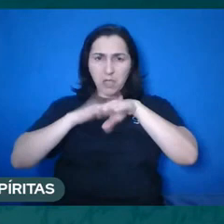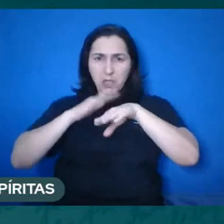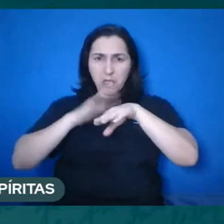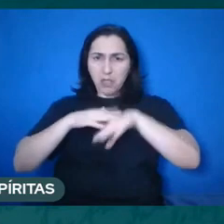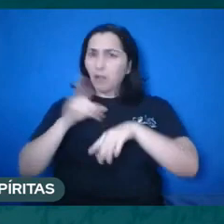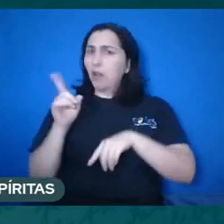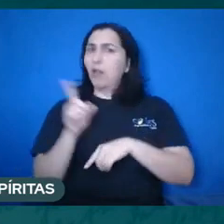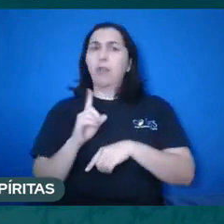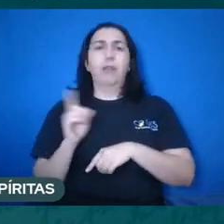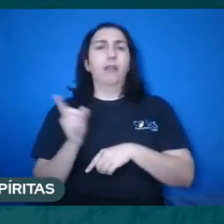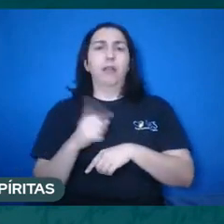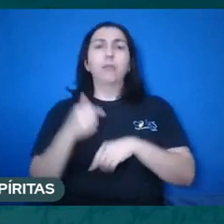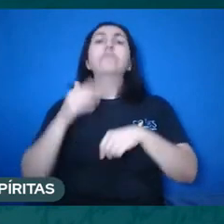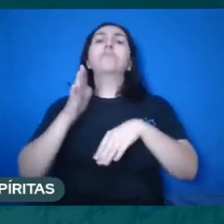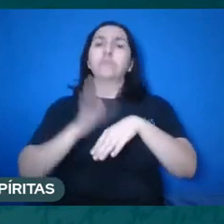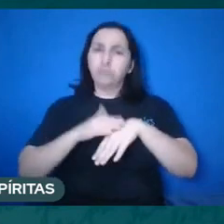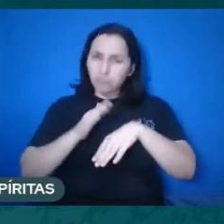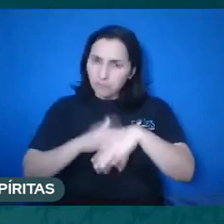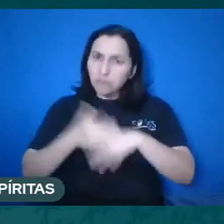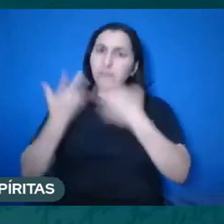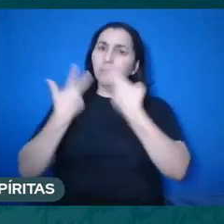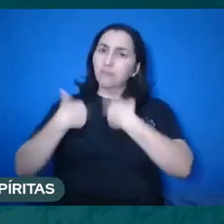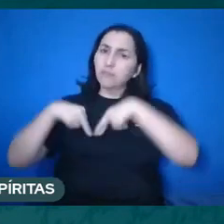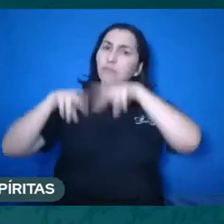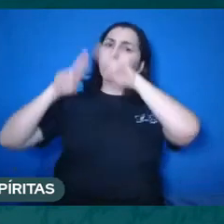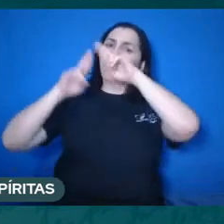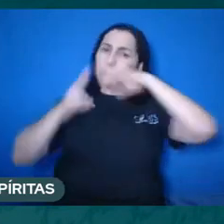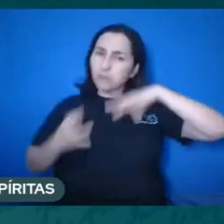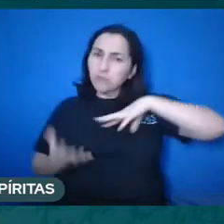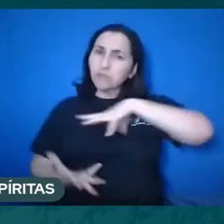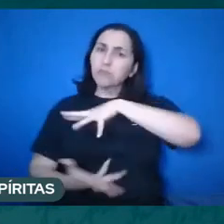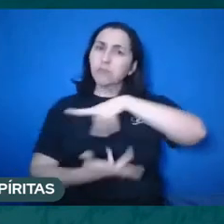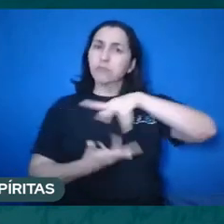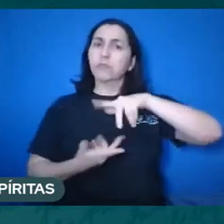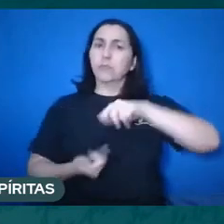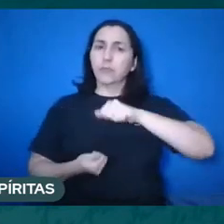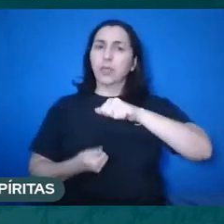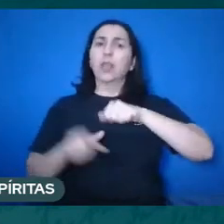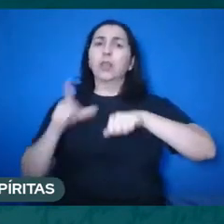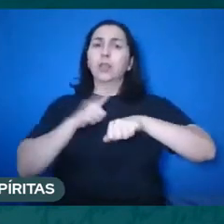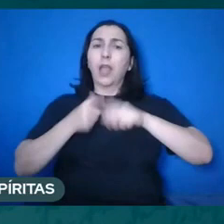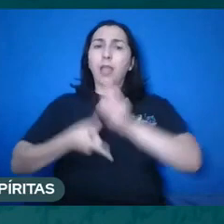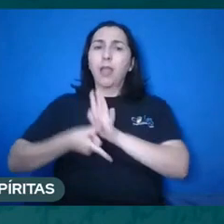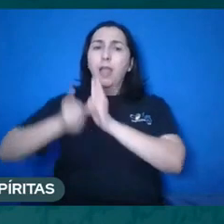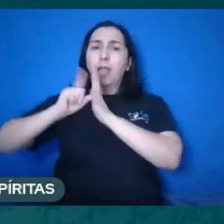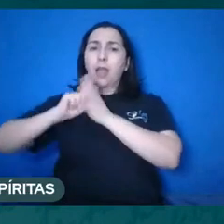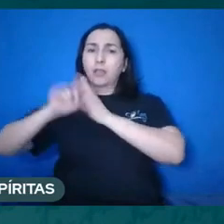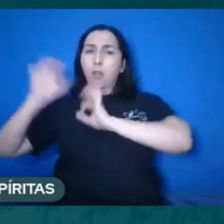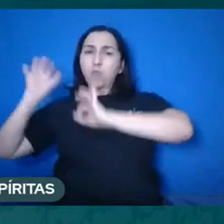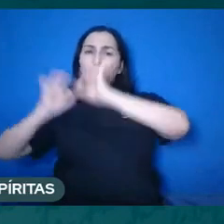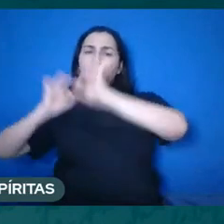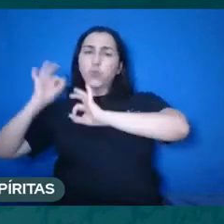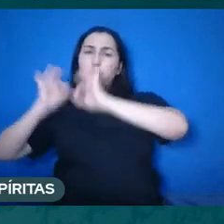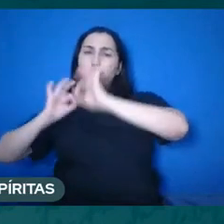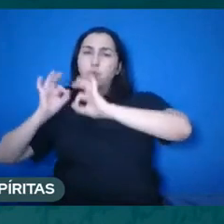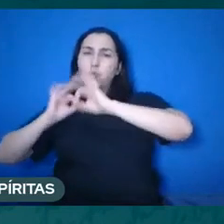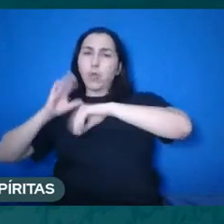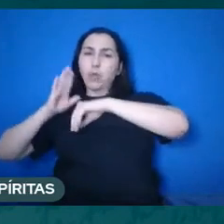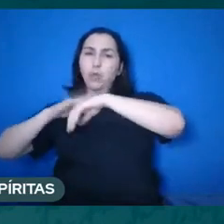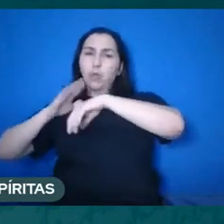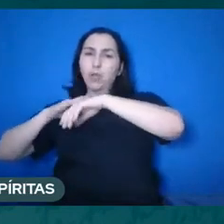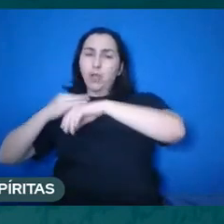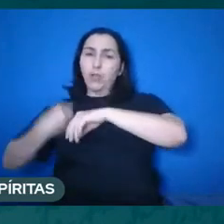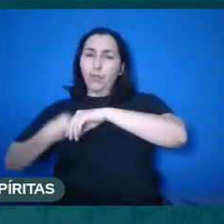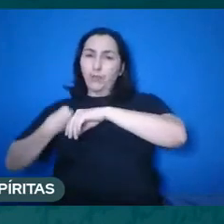mesmos, nos mostra que aqui na Terra estamos mediante uma programação que foi feita com a nossa